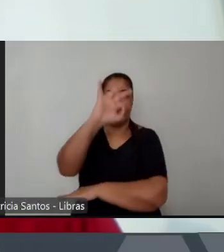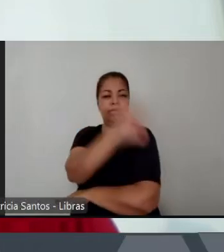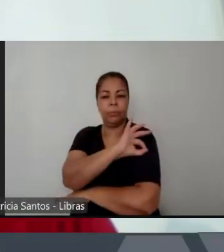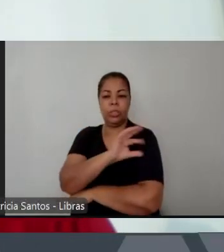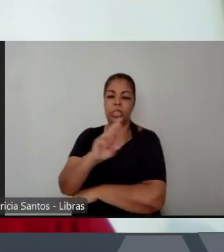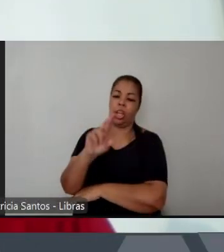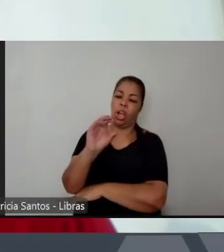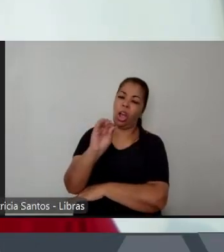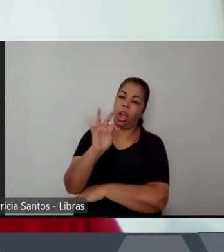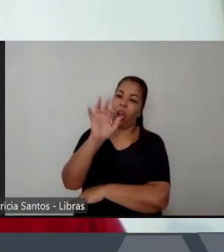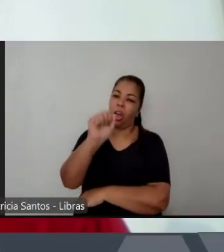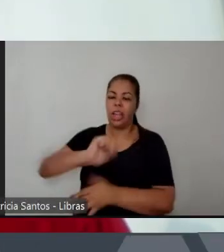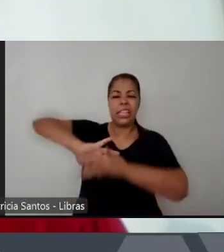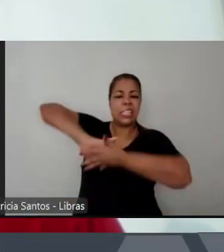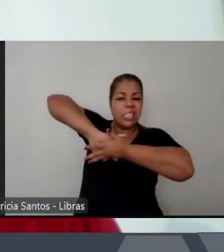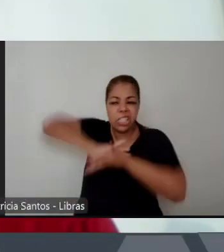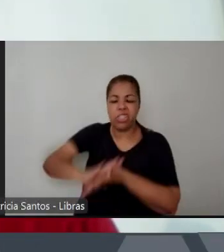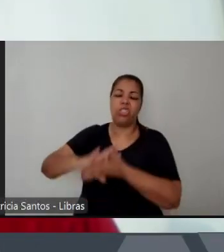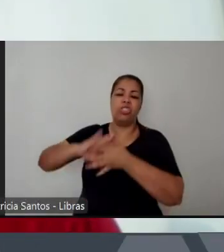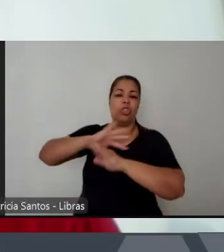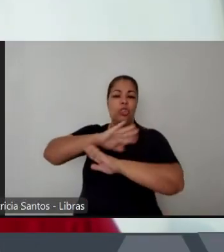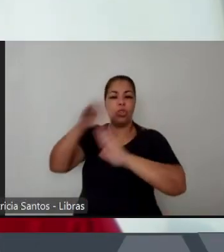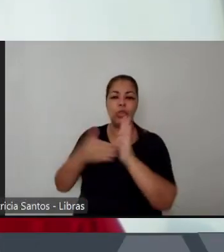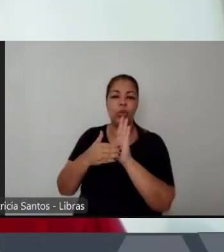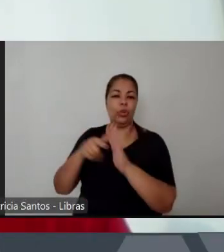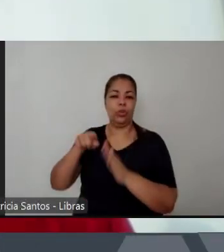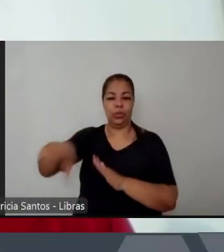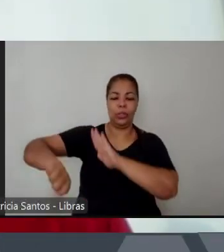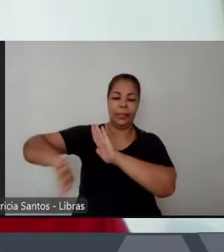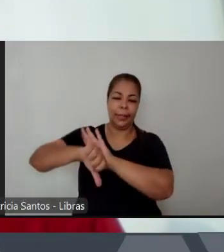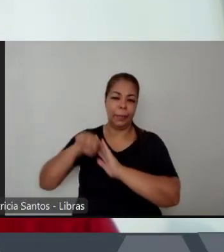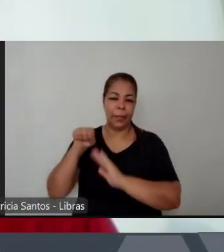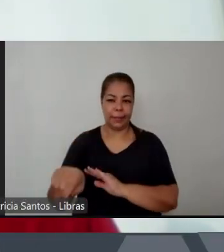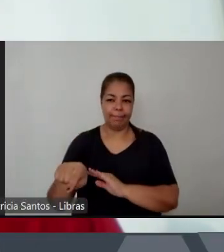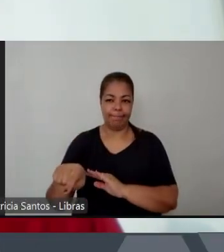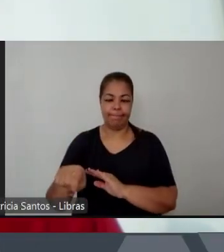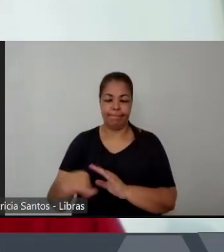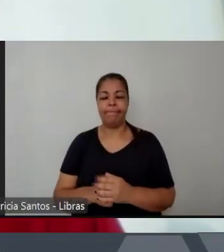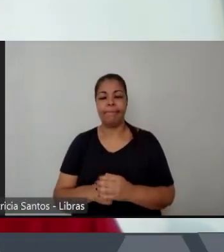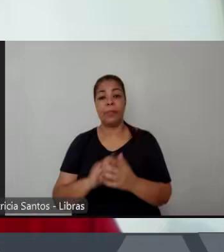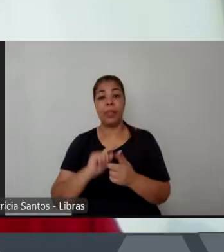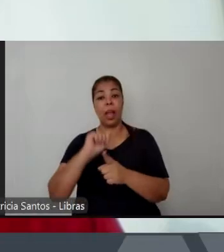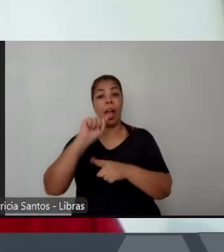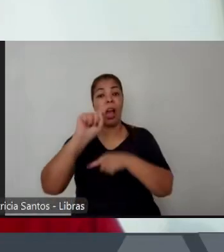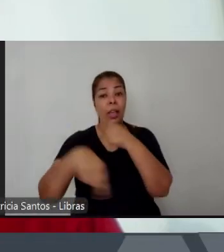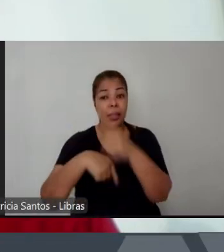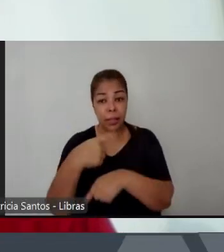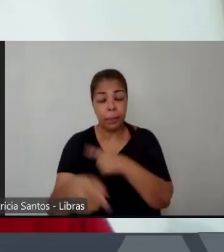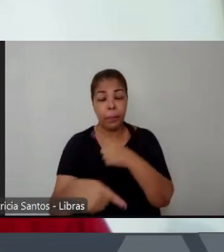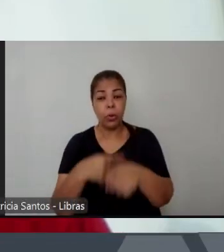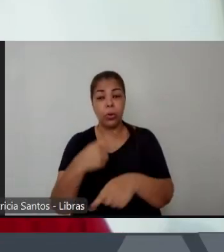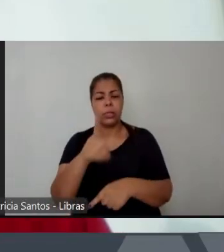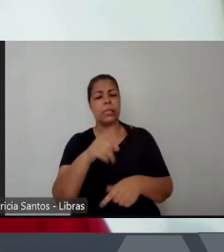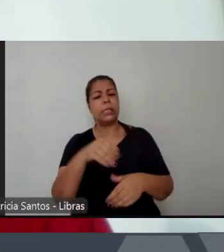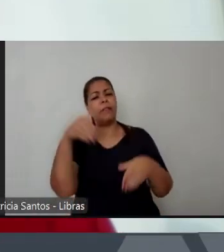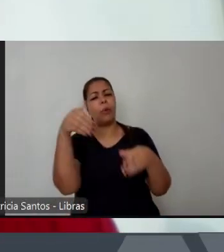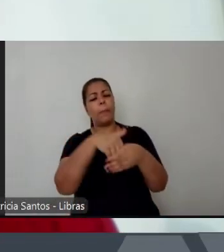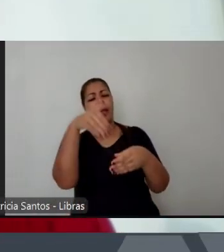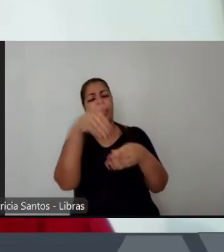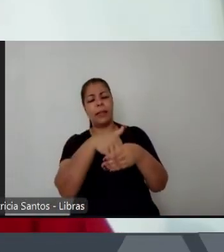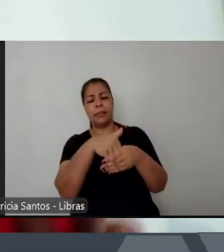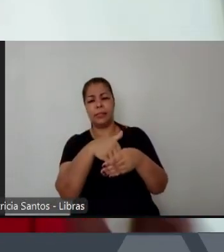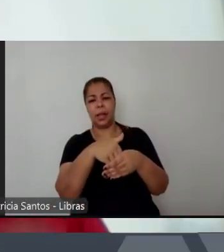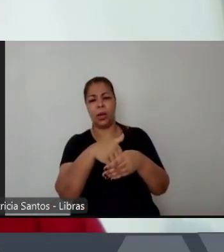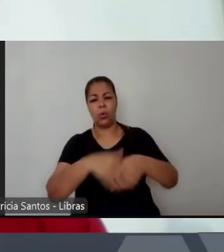eleito deputado estadual um ano depois com o número 111 na cédula ou seja ele